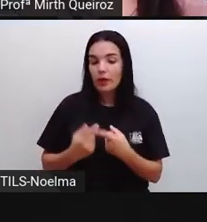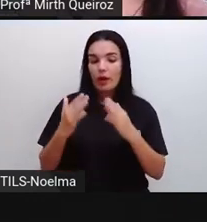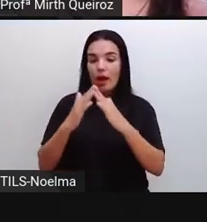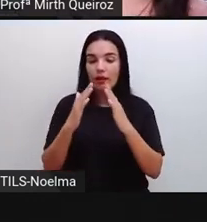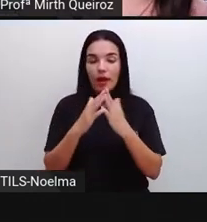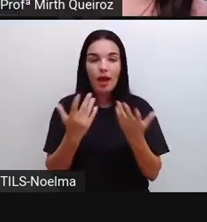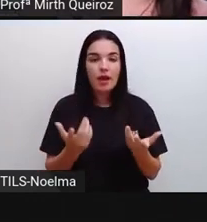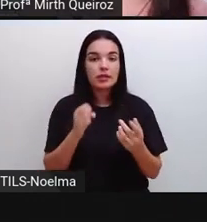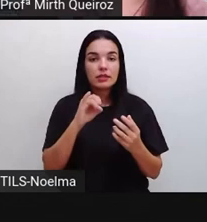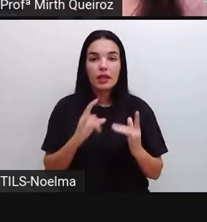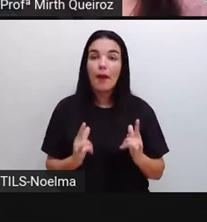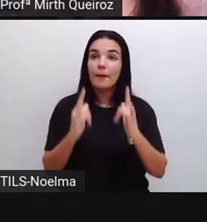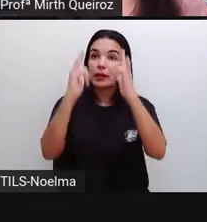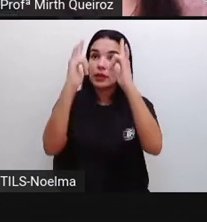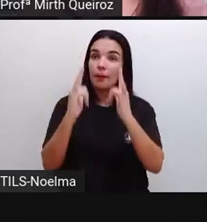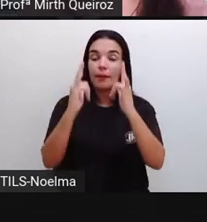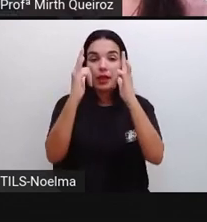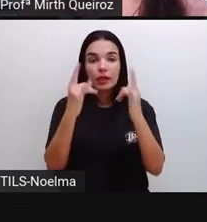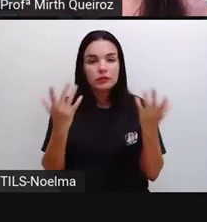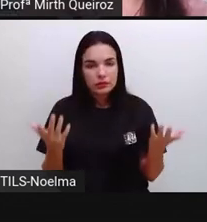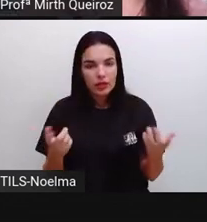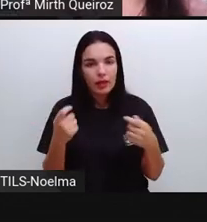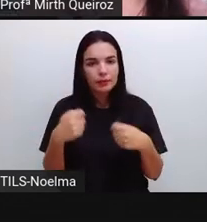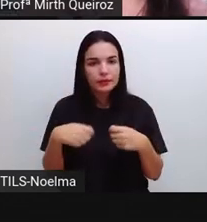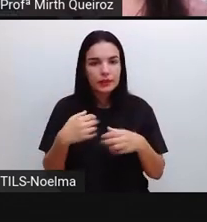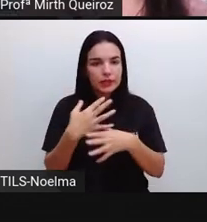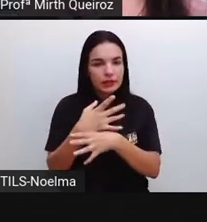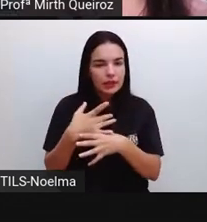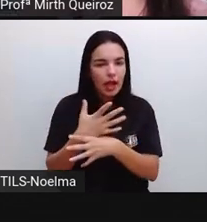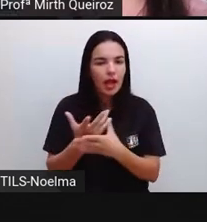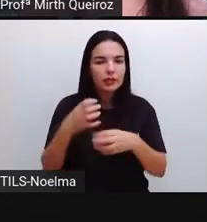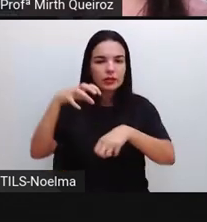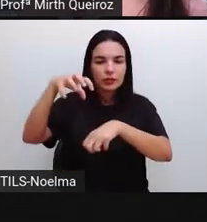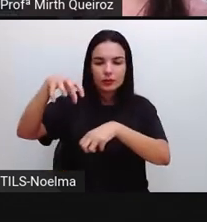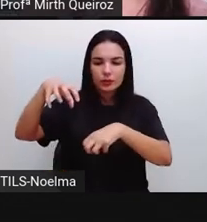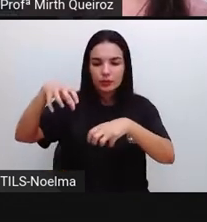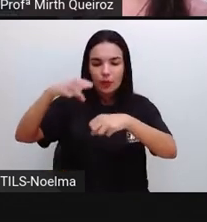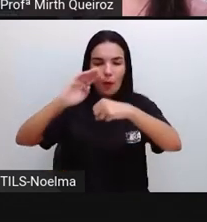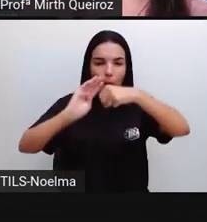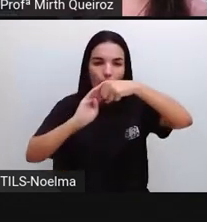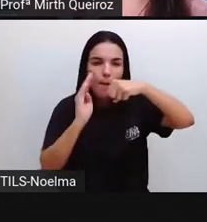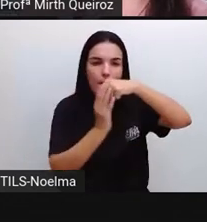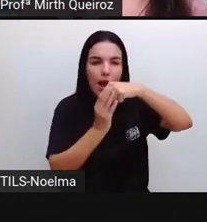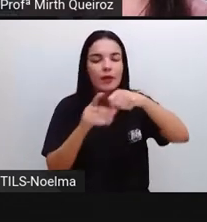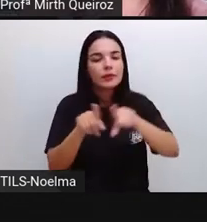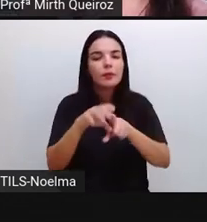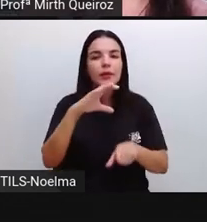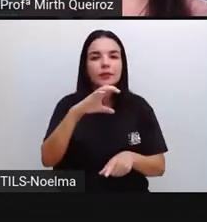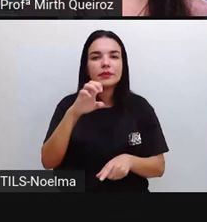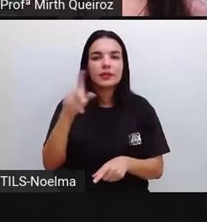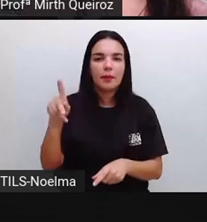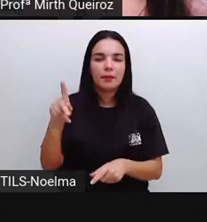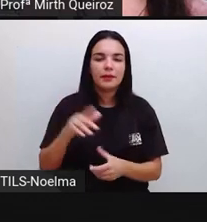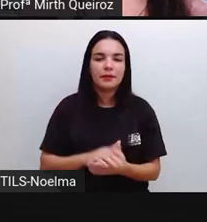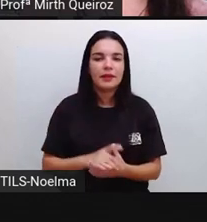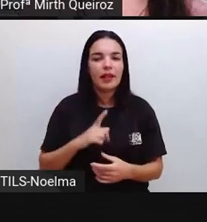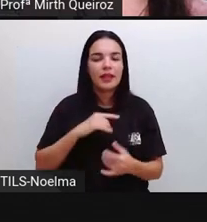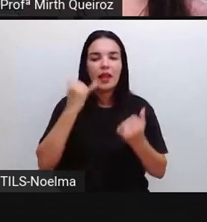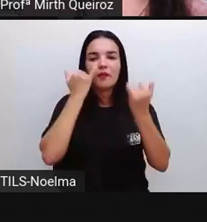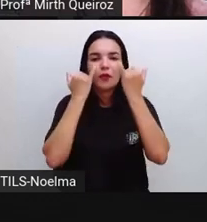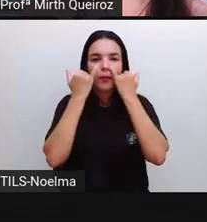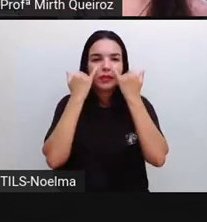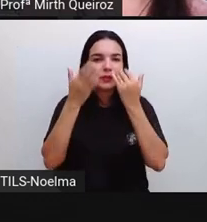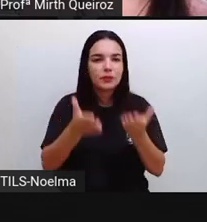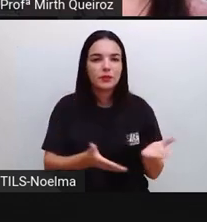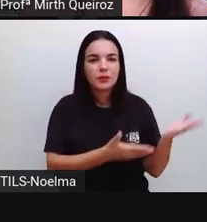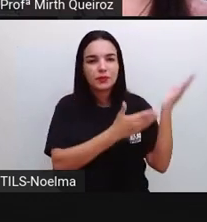número, se for apartamento, né? A cidade, o bairro e também o CEP. Esses são os dados